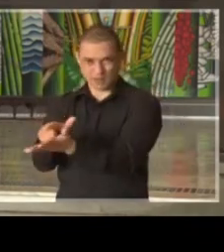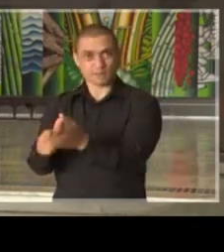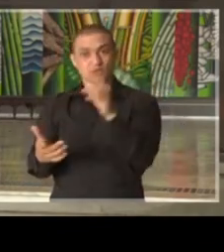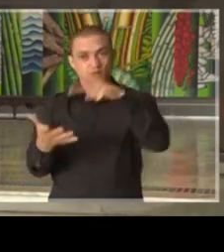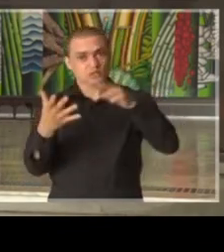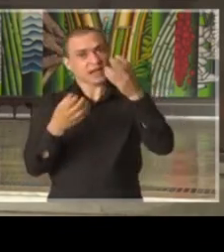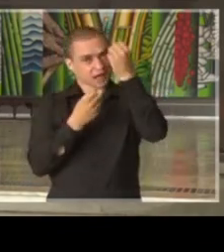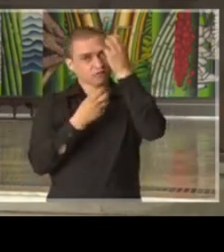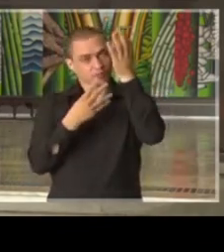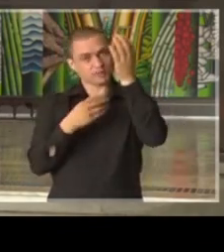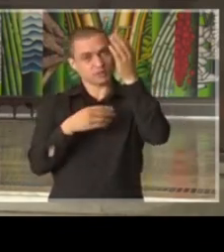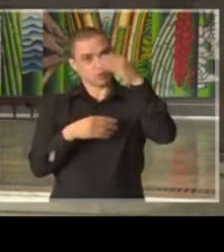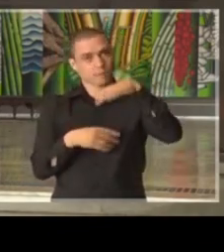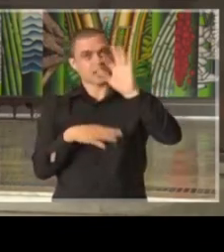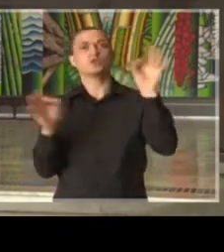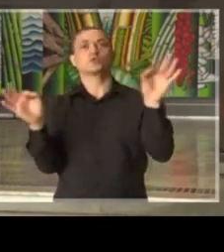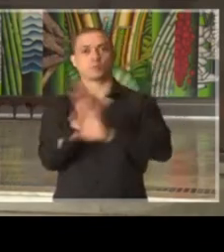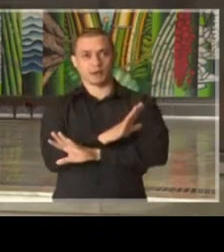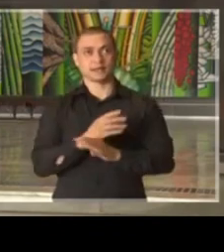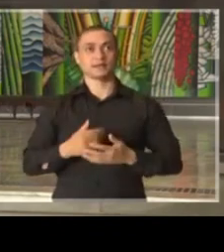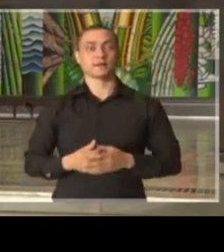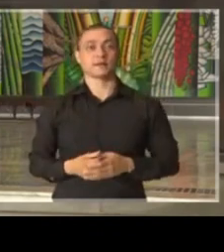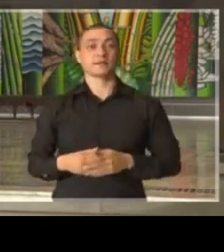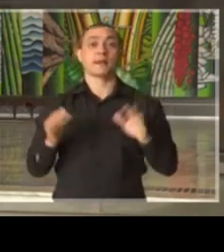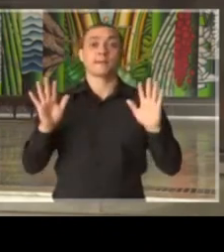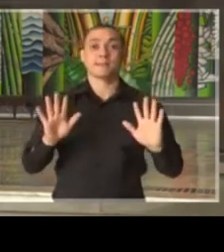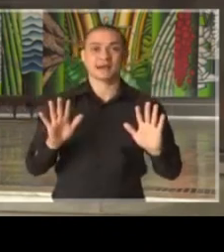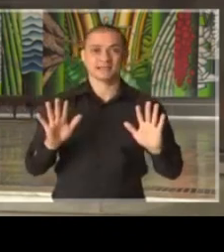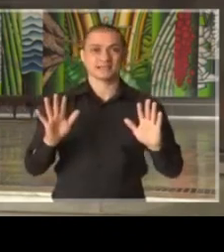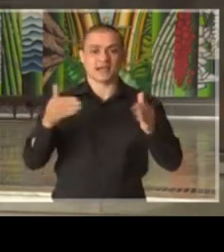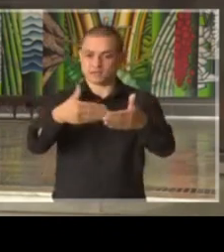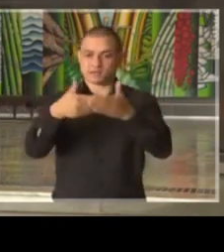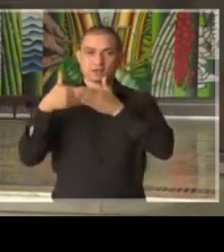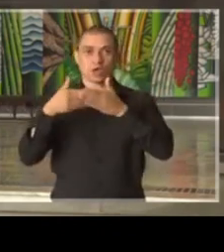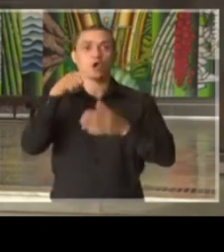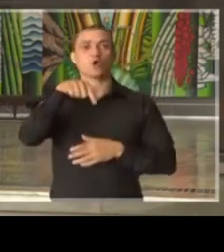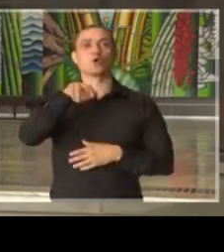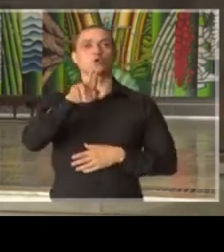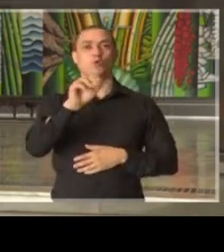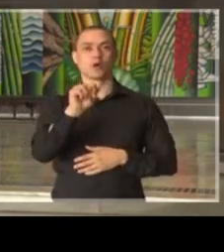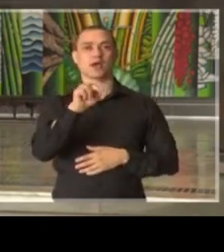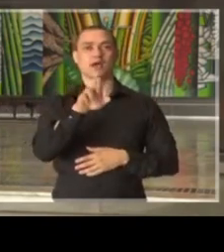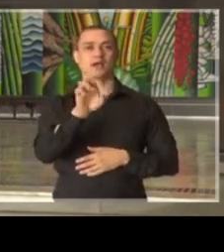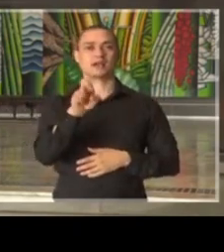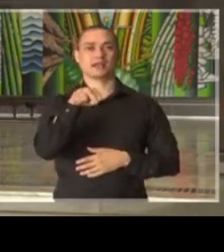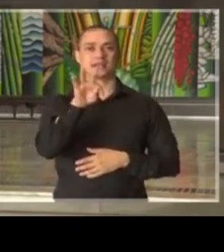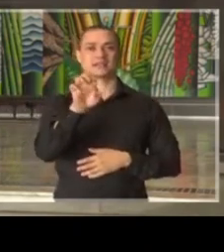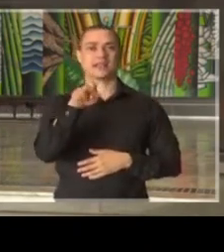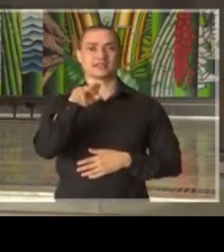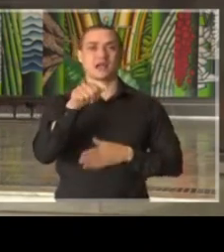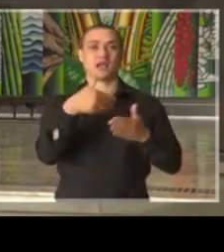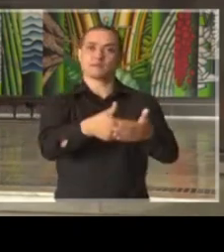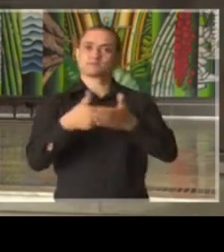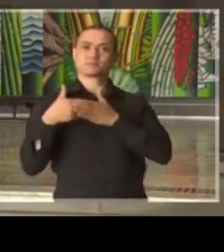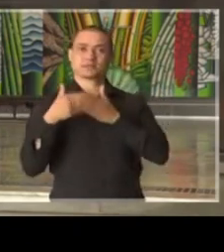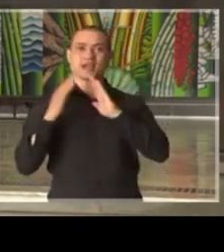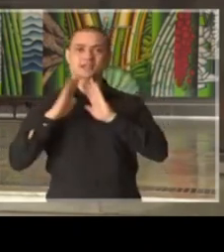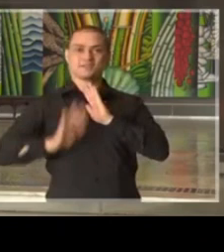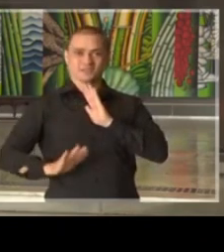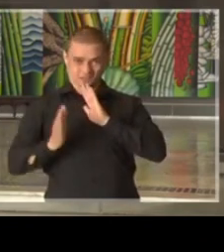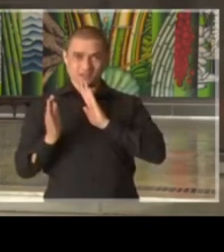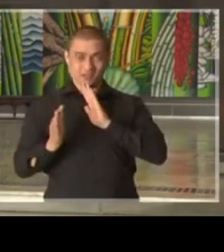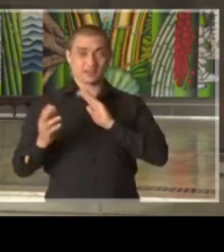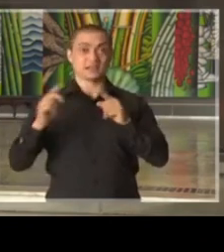as informações completas. Mas, é quarentena, o nosso objetivo é seguir a orientação dos profissionais de saúde